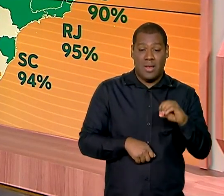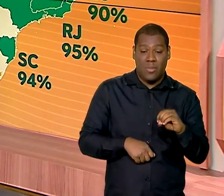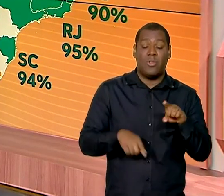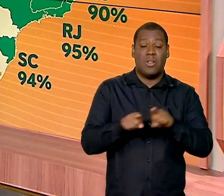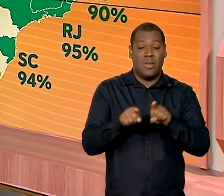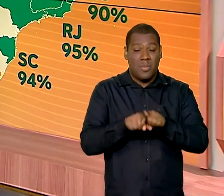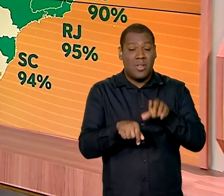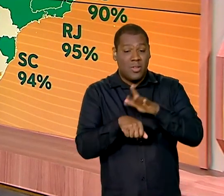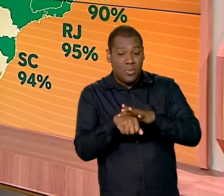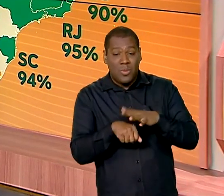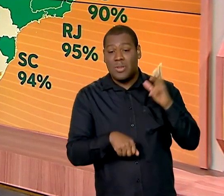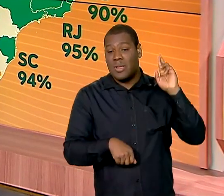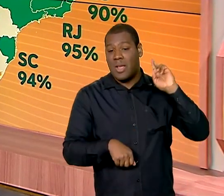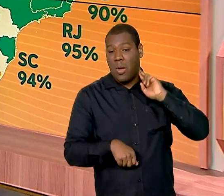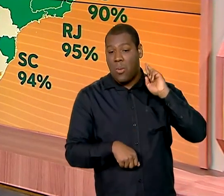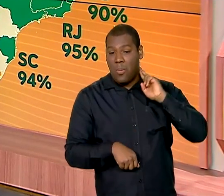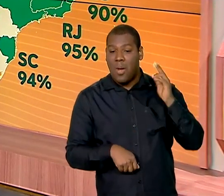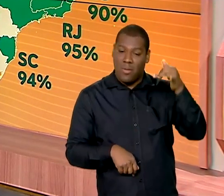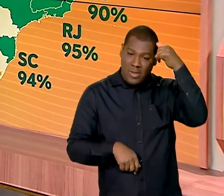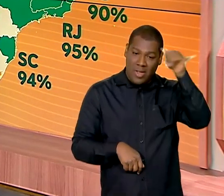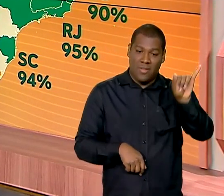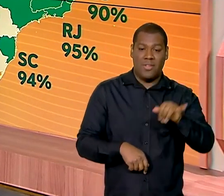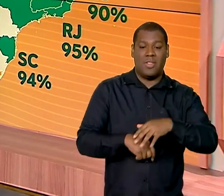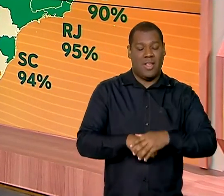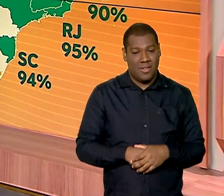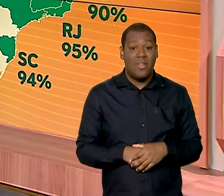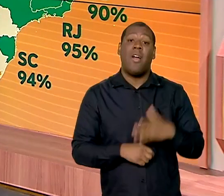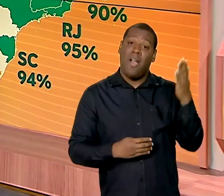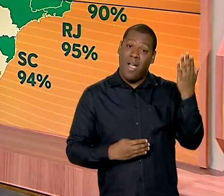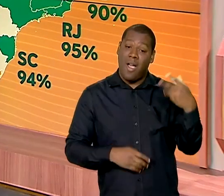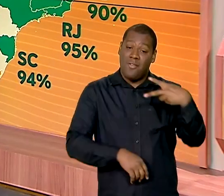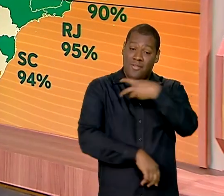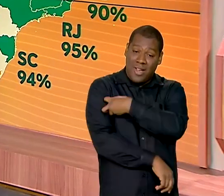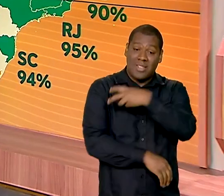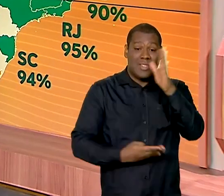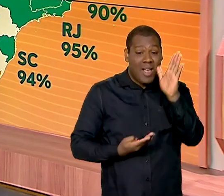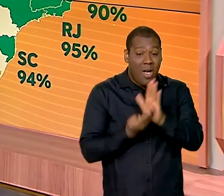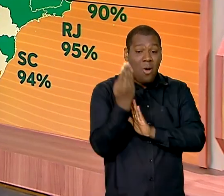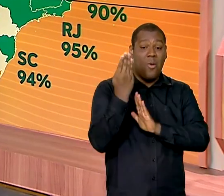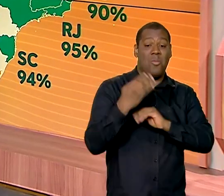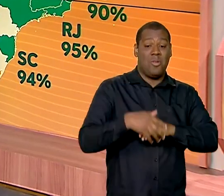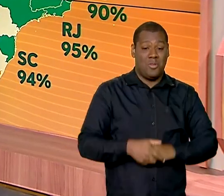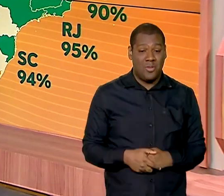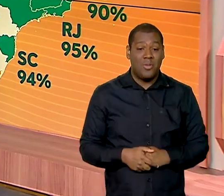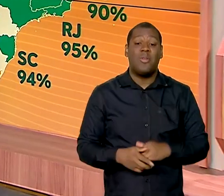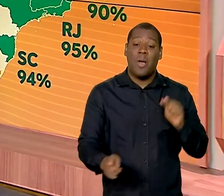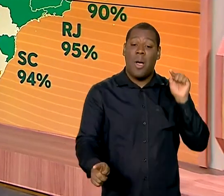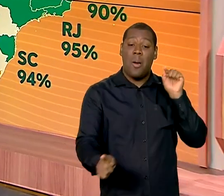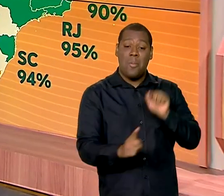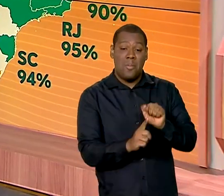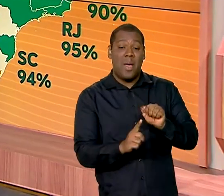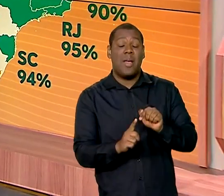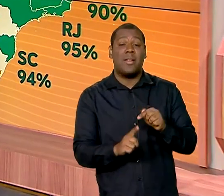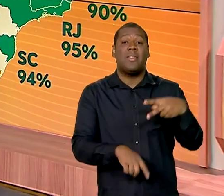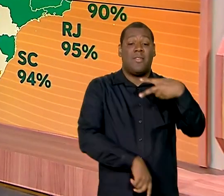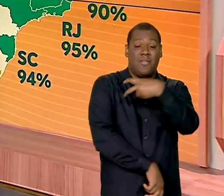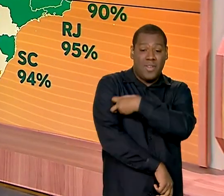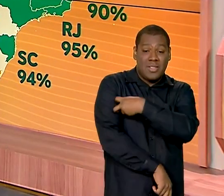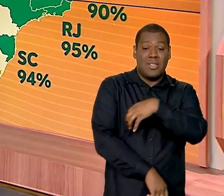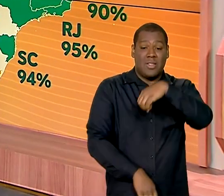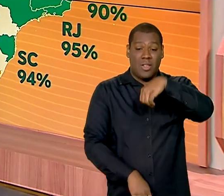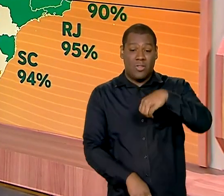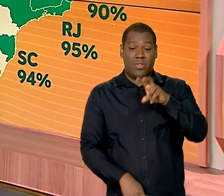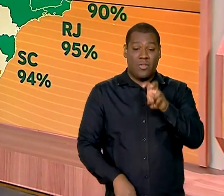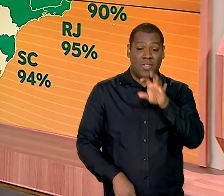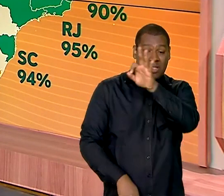estados no ano passado. Além disso, quatro estados atingiram a meta de vacinar 95% dos